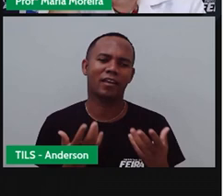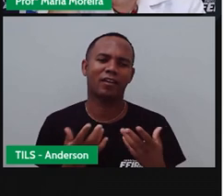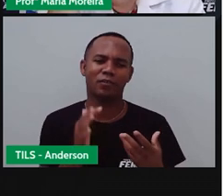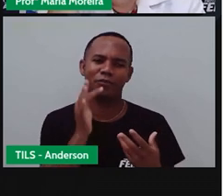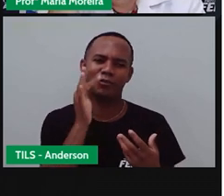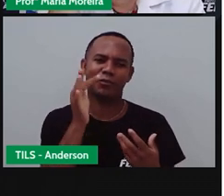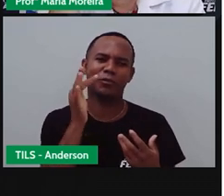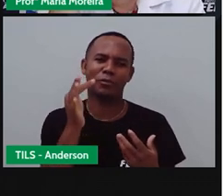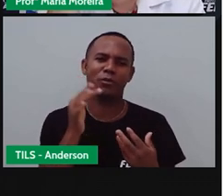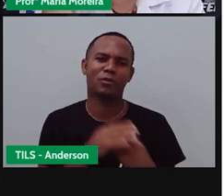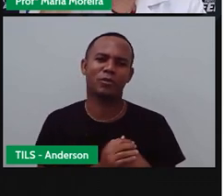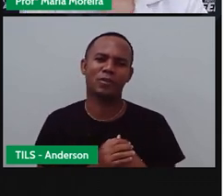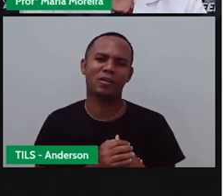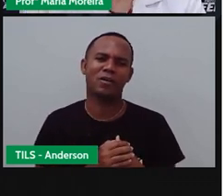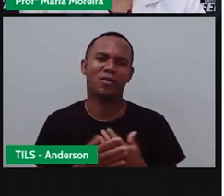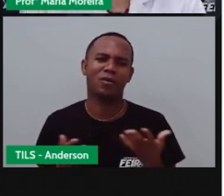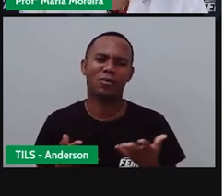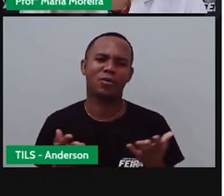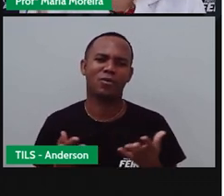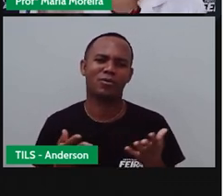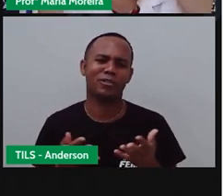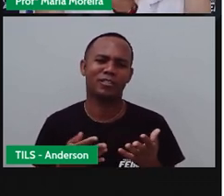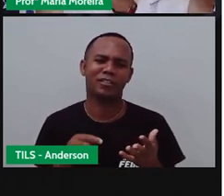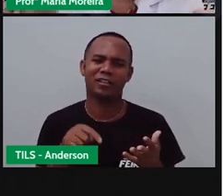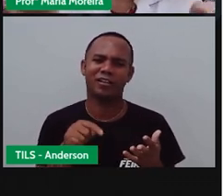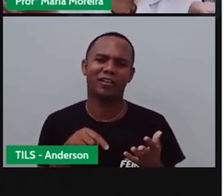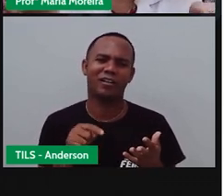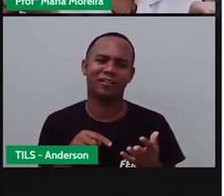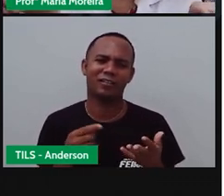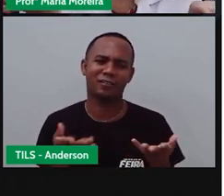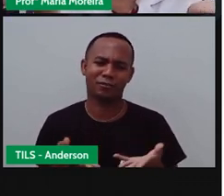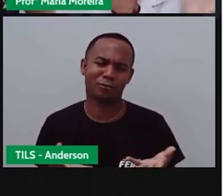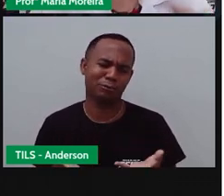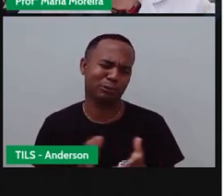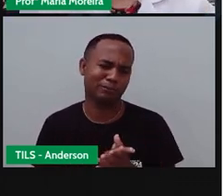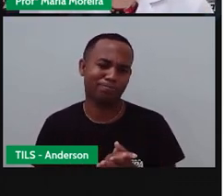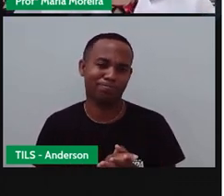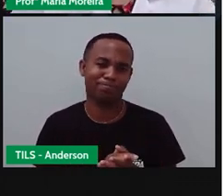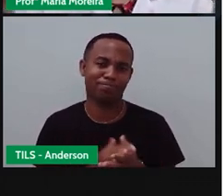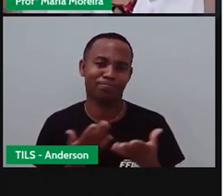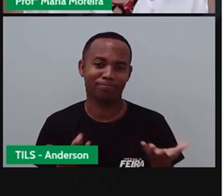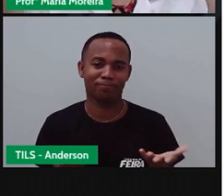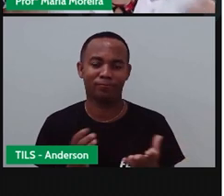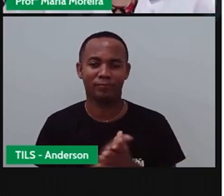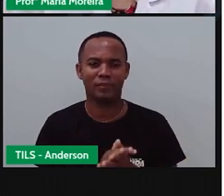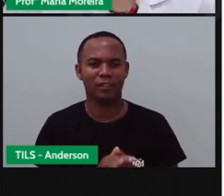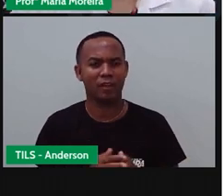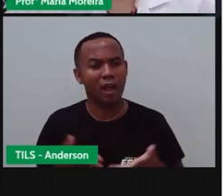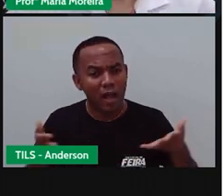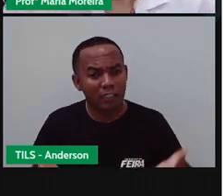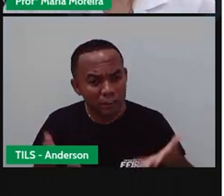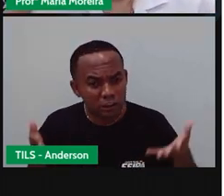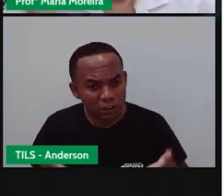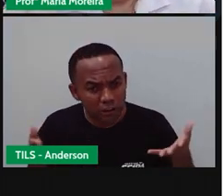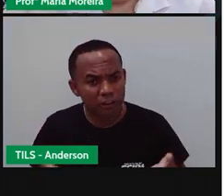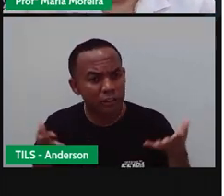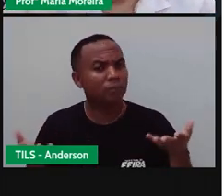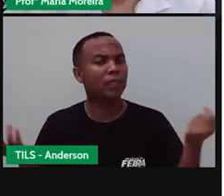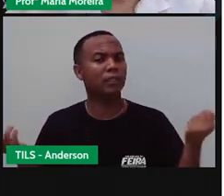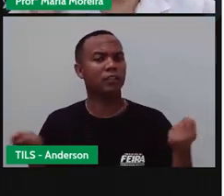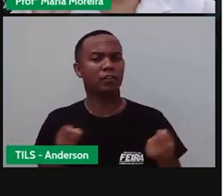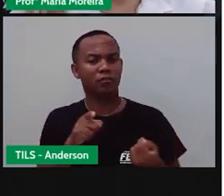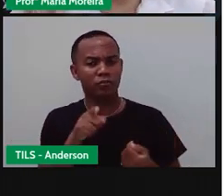estou tão preso no presente Ivo diz Tristemente Anime-se Ivo Pelo